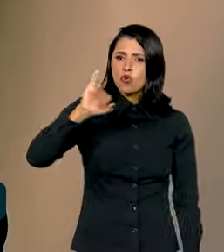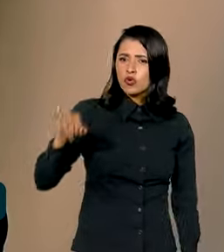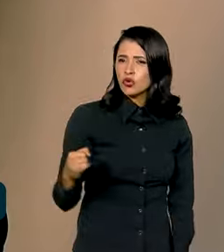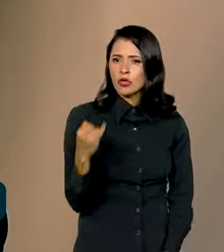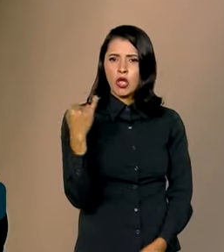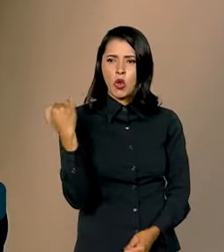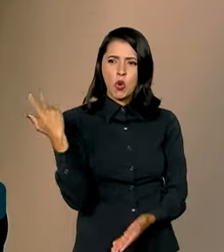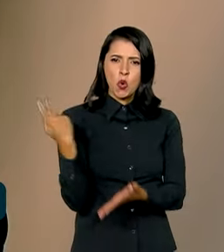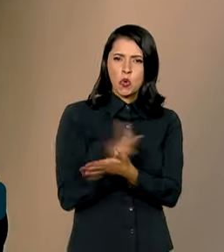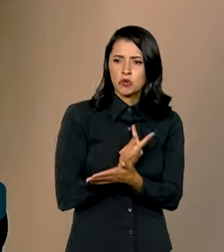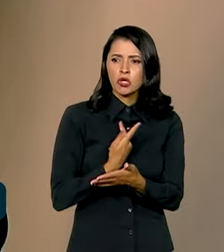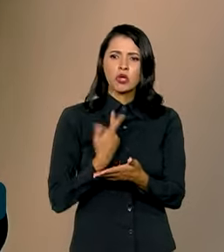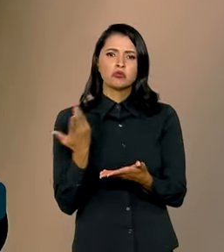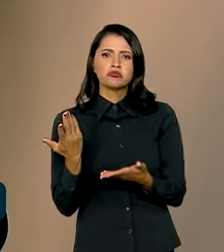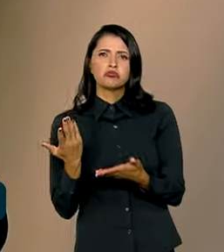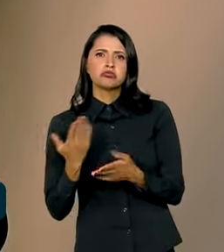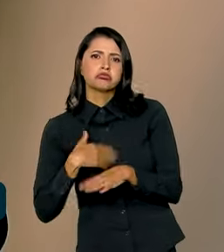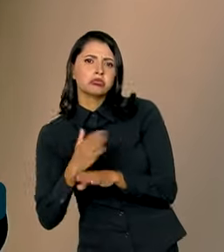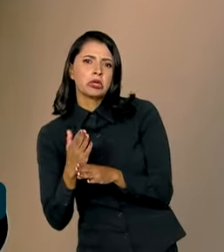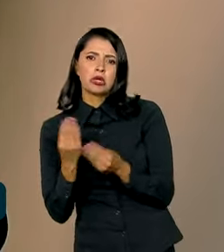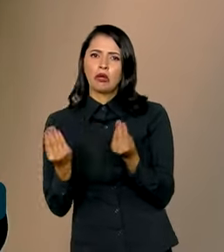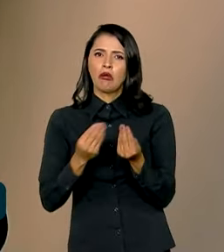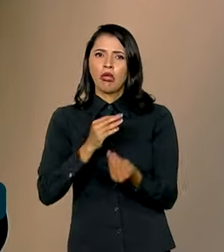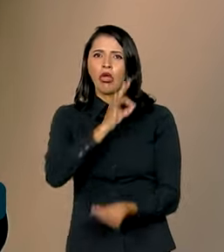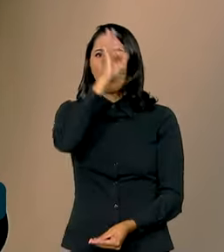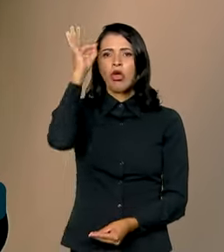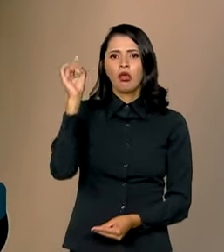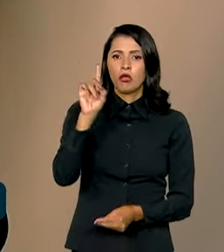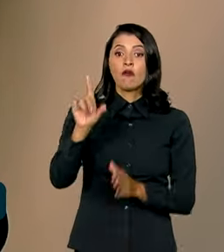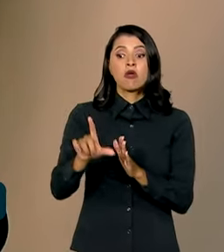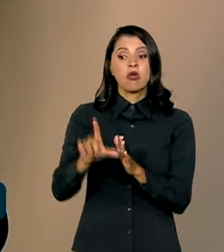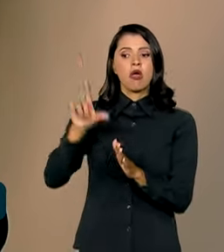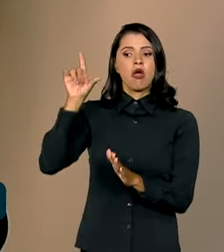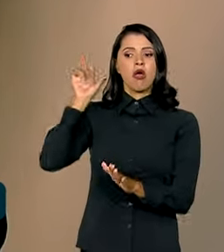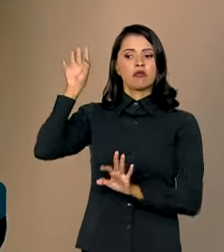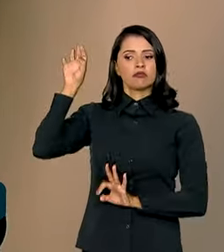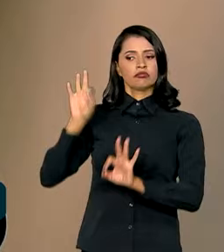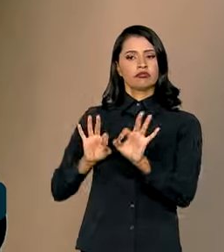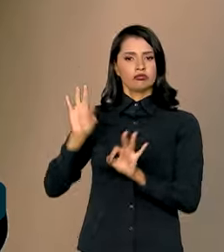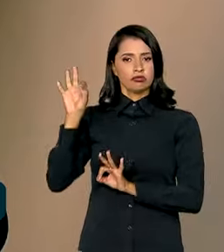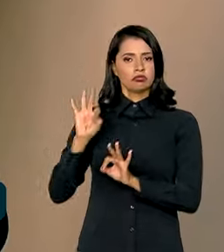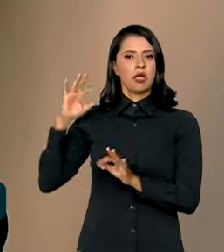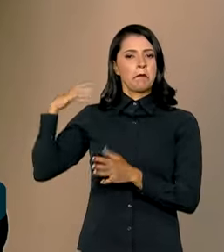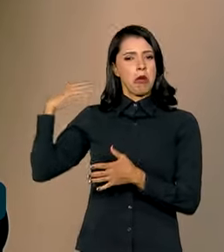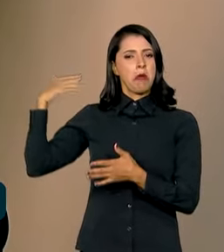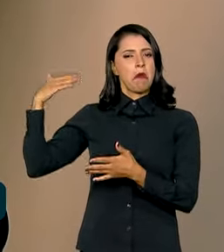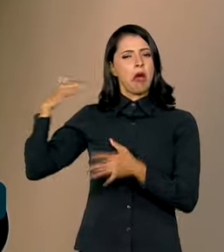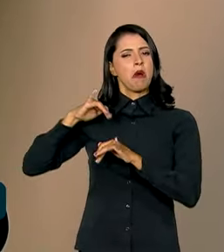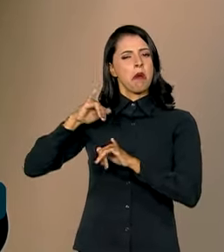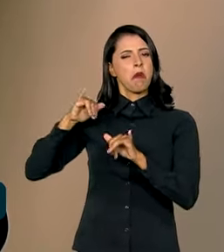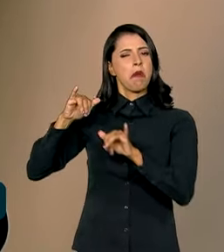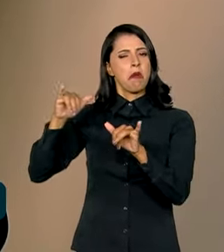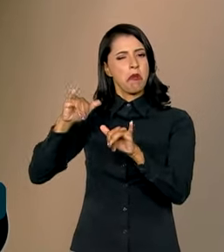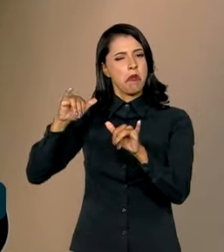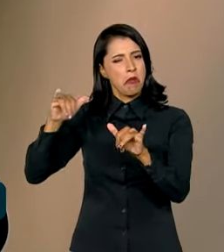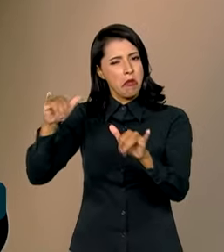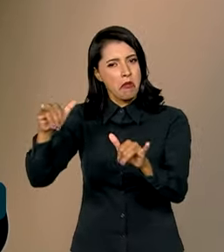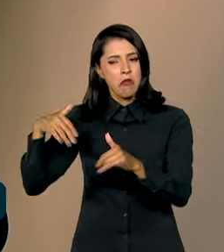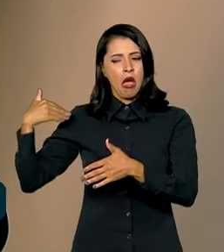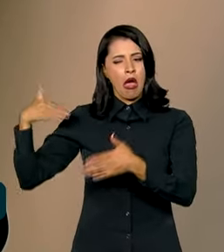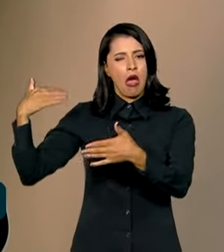acaso. O 8 de janeiro foi precedido de uma grande campanha de